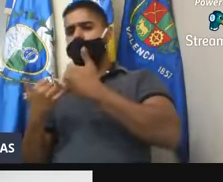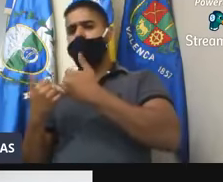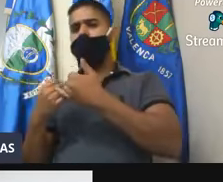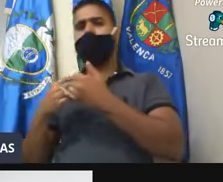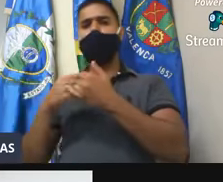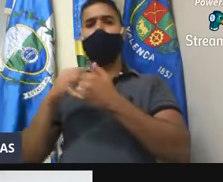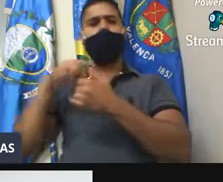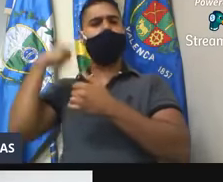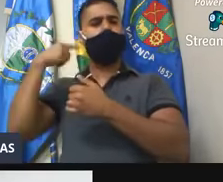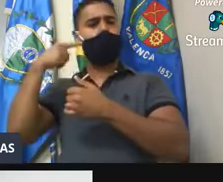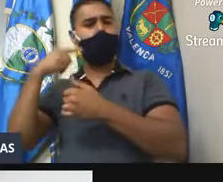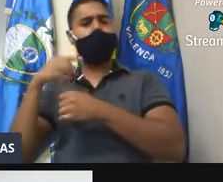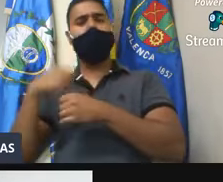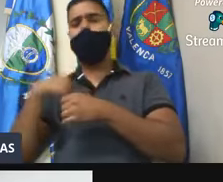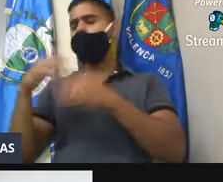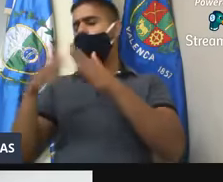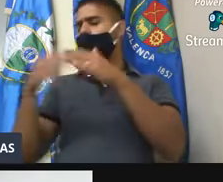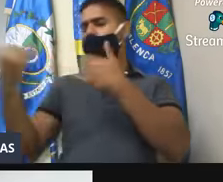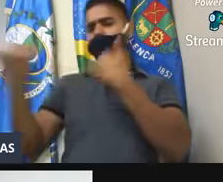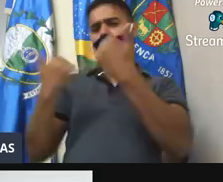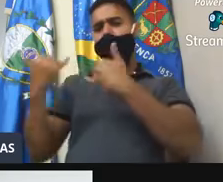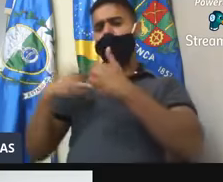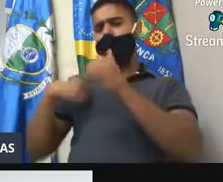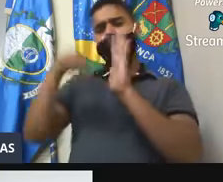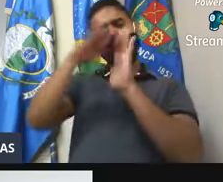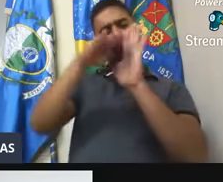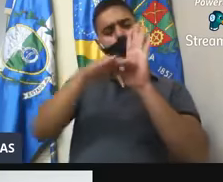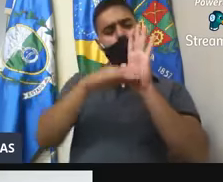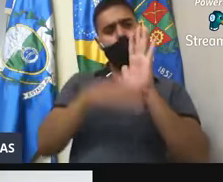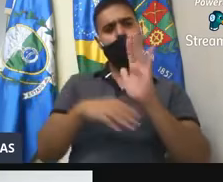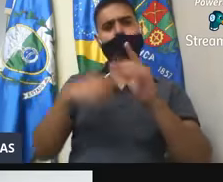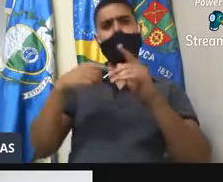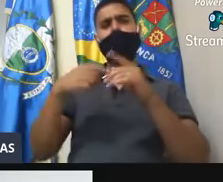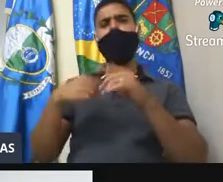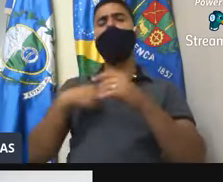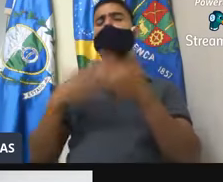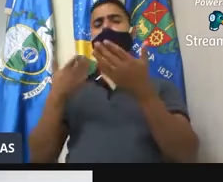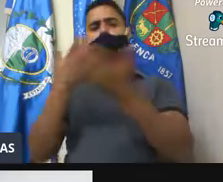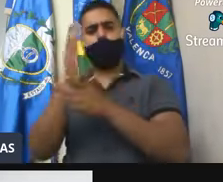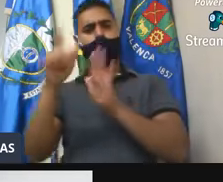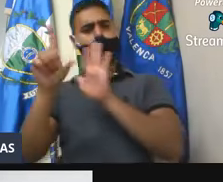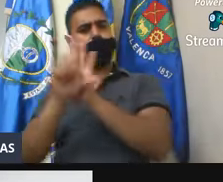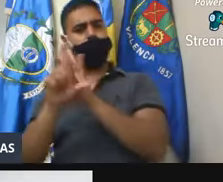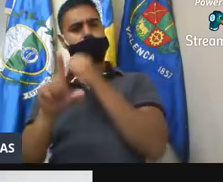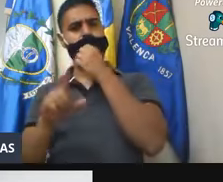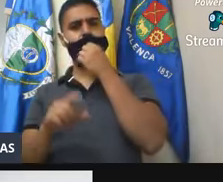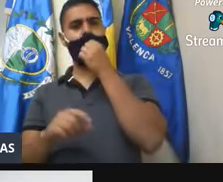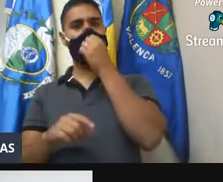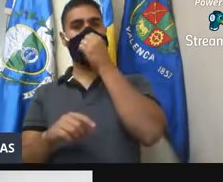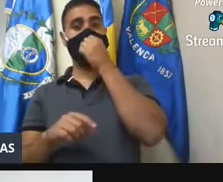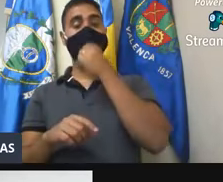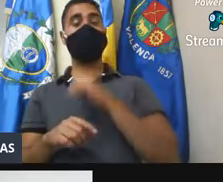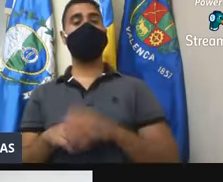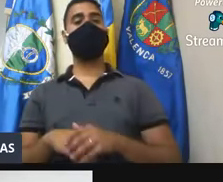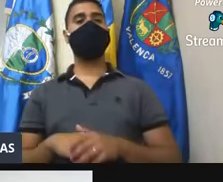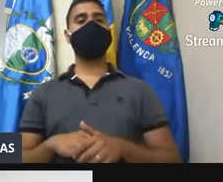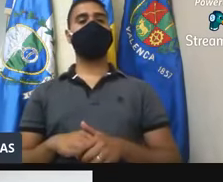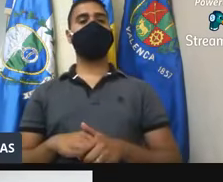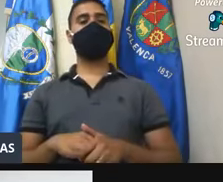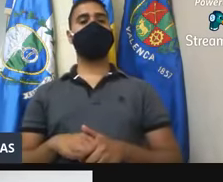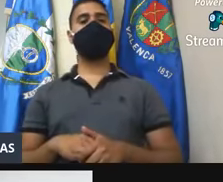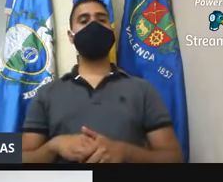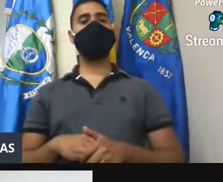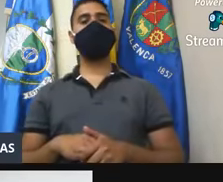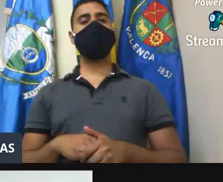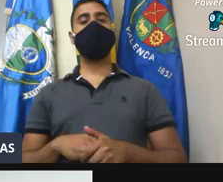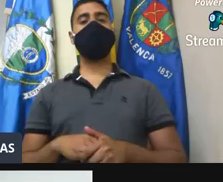advogada, a doutora Jaqueline, ela me mandou todas as informações. Nós aprovamos a lei. E, olha, está lá. E